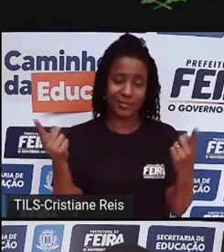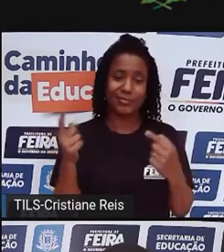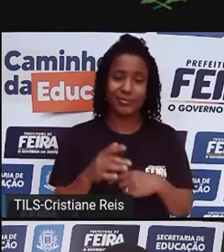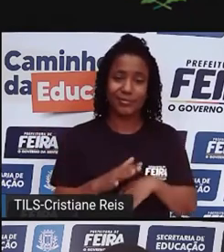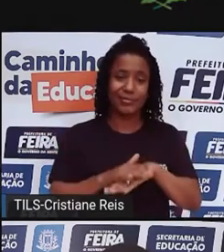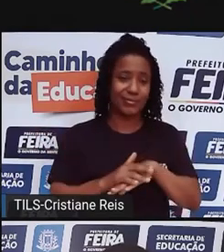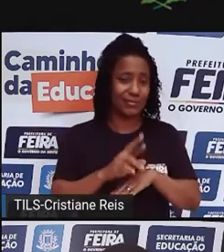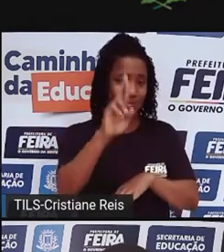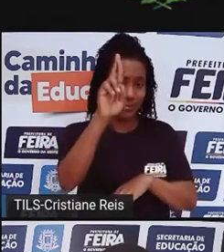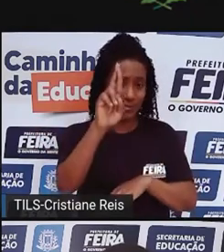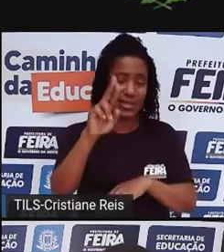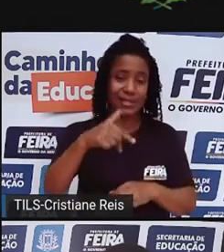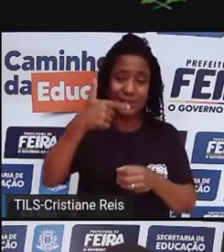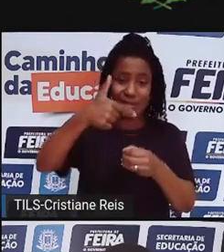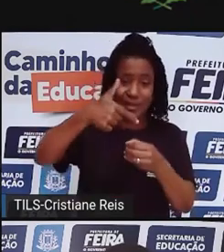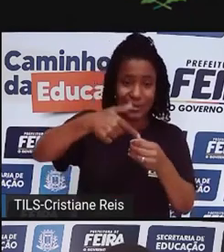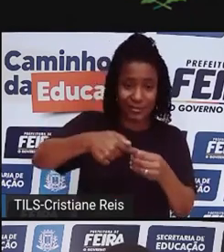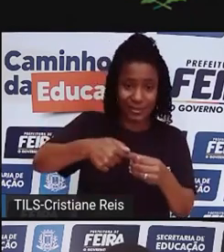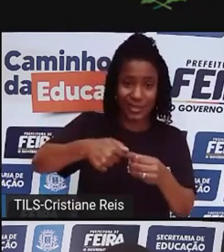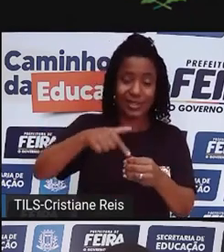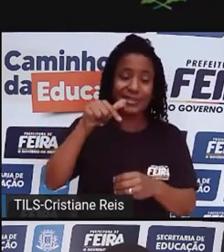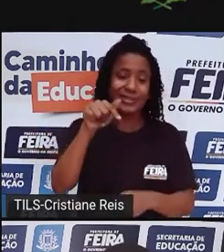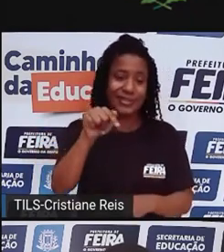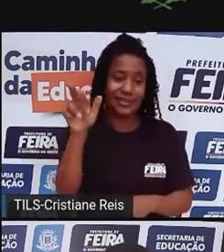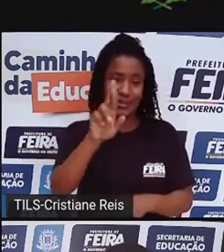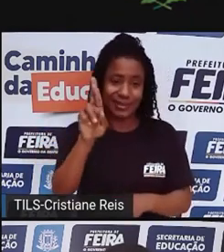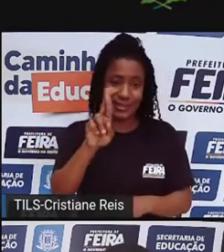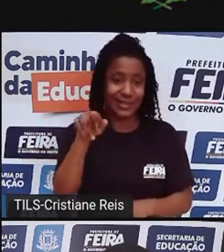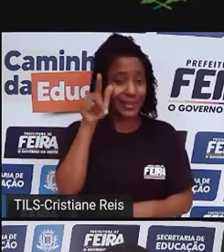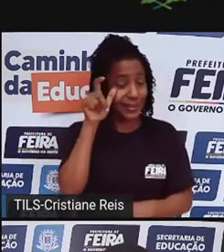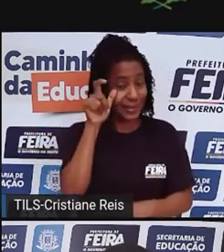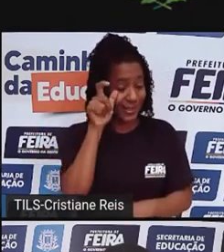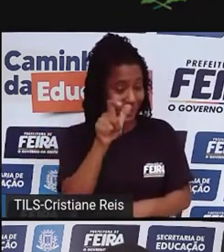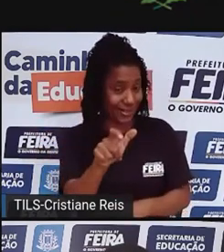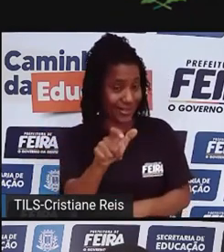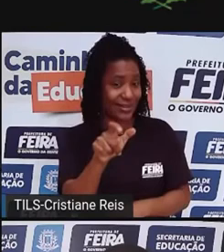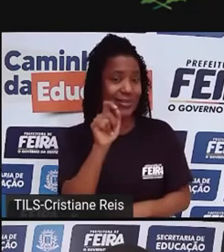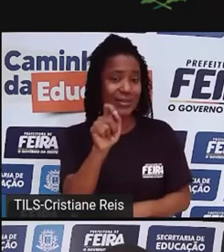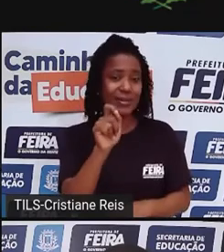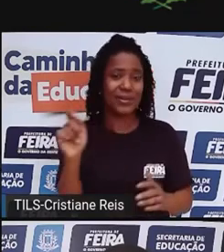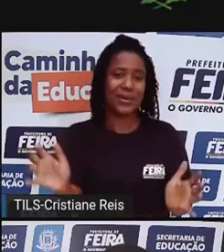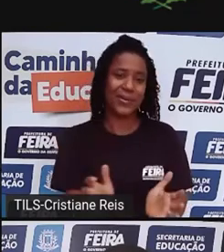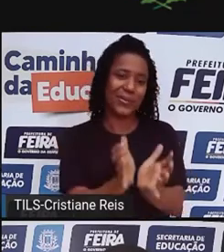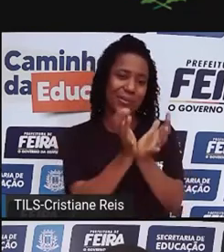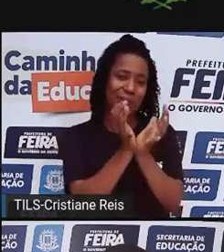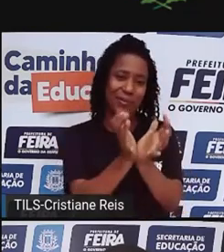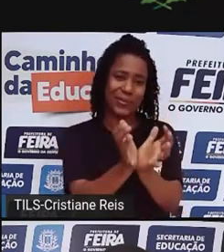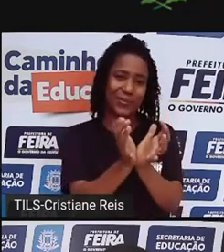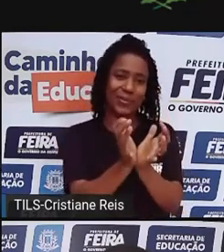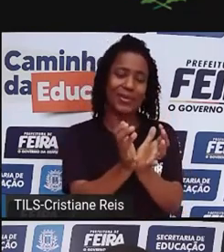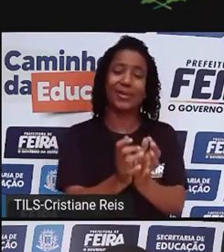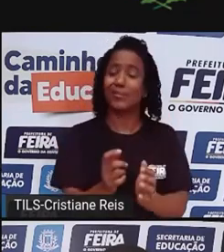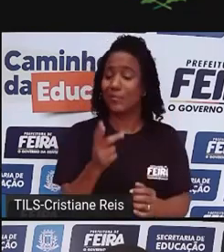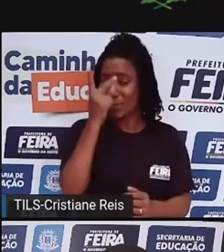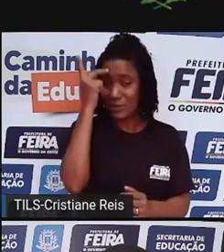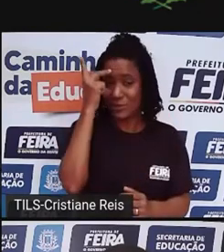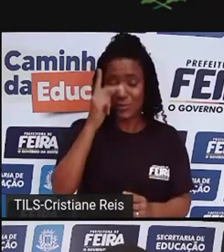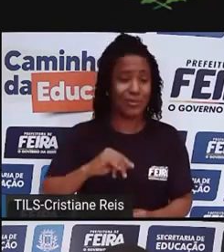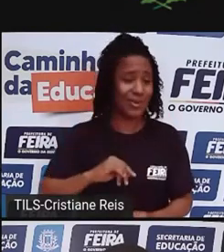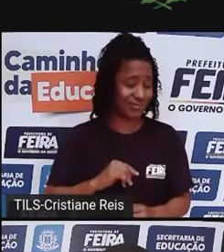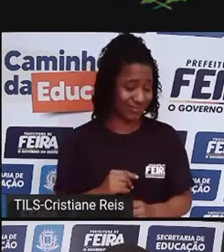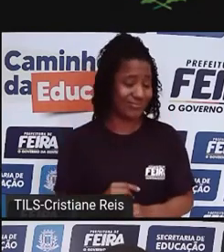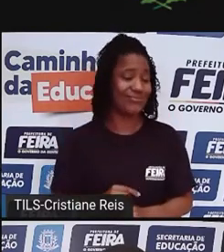gasolina está a 7 reais, isso interessa a quem, Felipe? Interessa a quem lucra com isso. E quem lucra com isso não é o trabalhador.